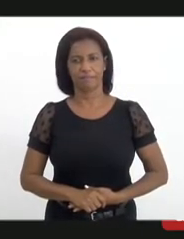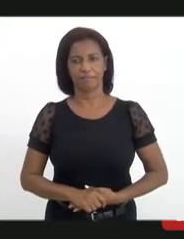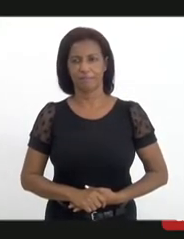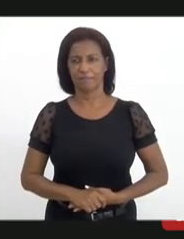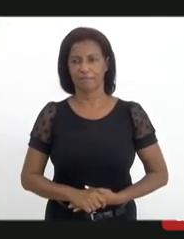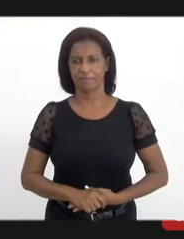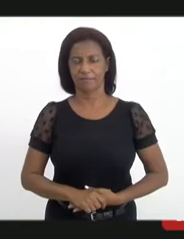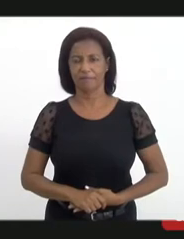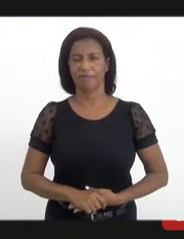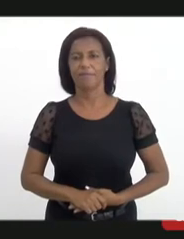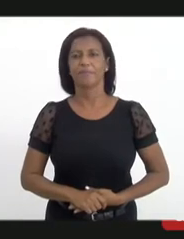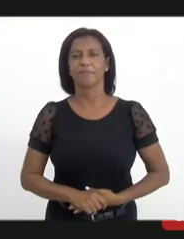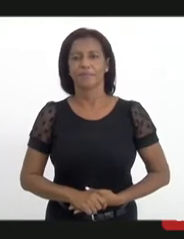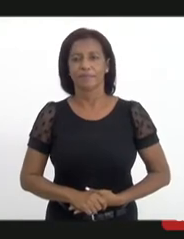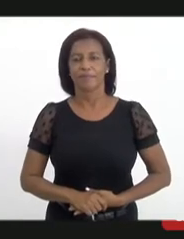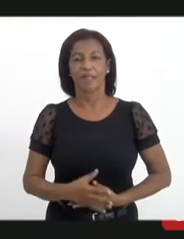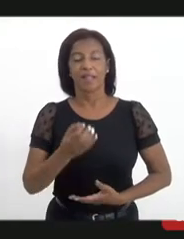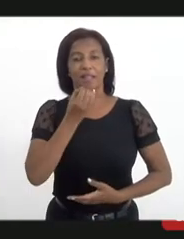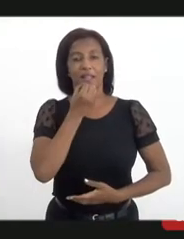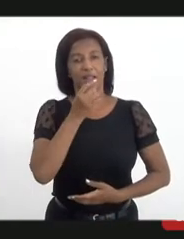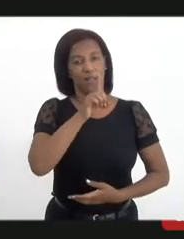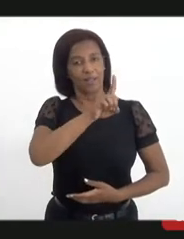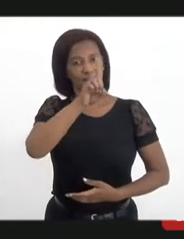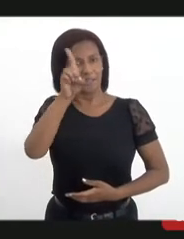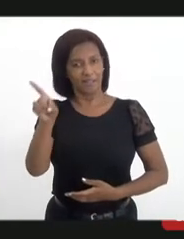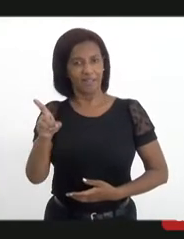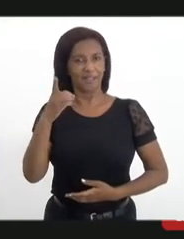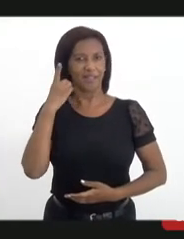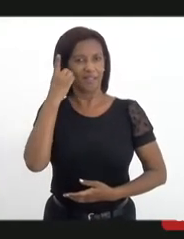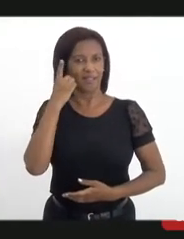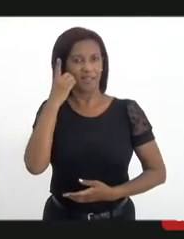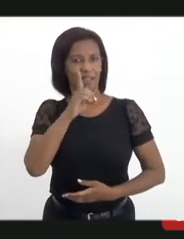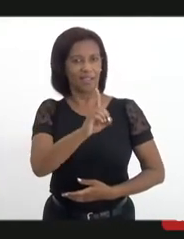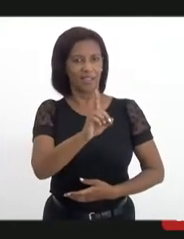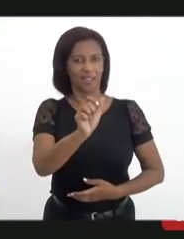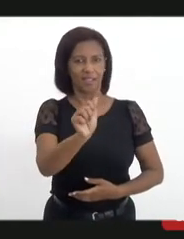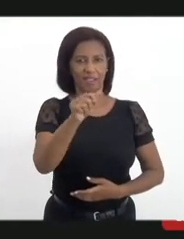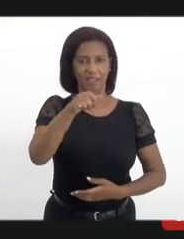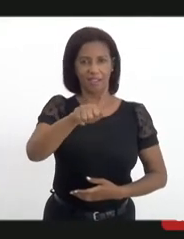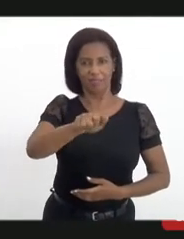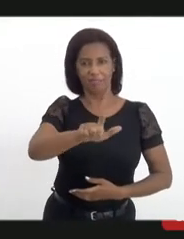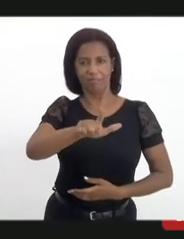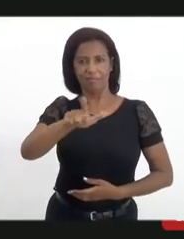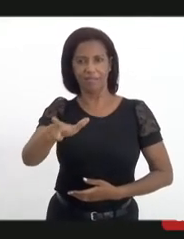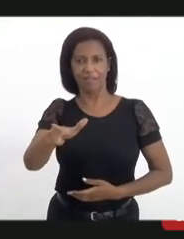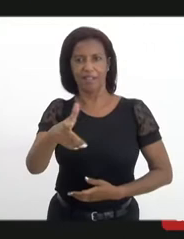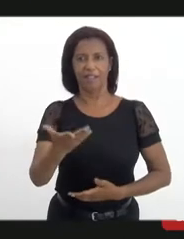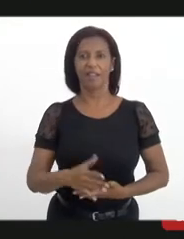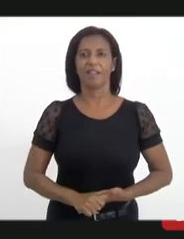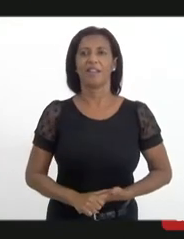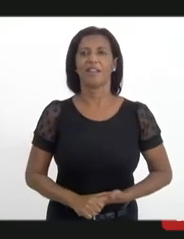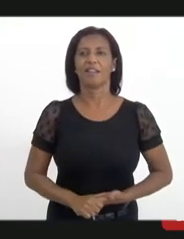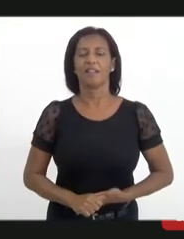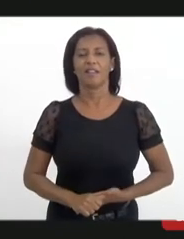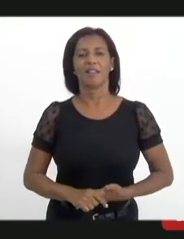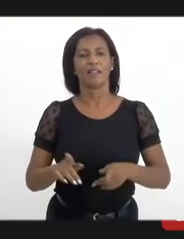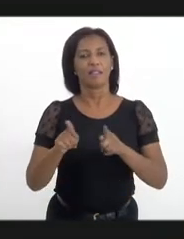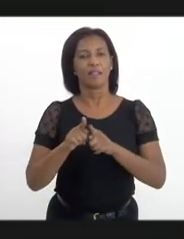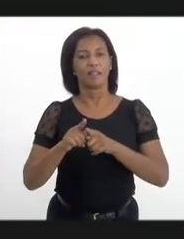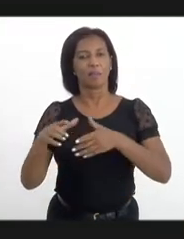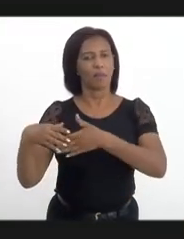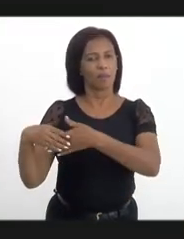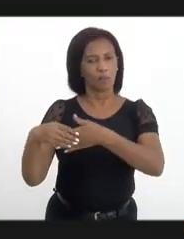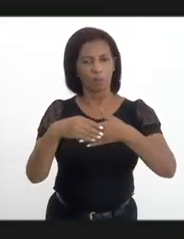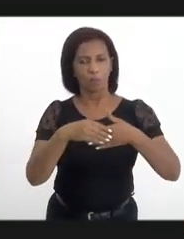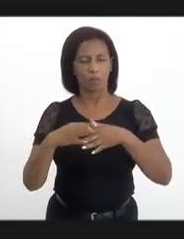Bom dia, deputado Daniel Librelon e a todos os parlamentares que compõem essa